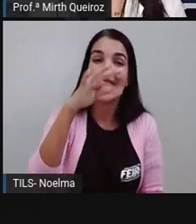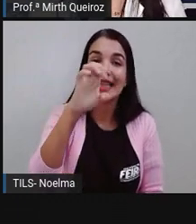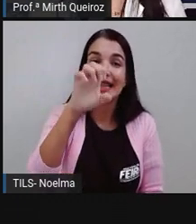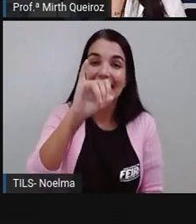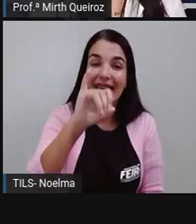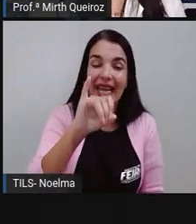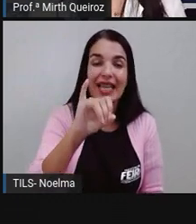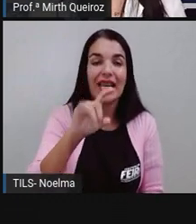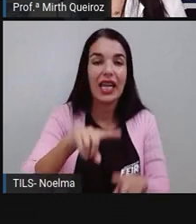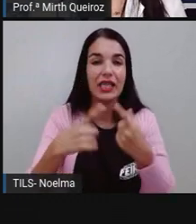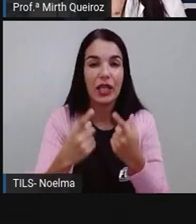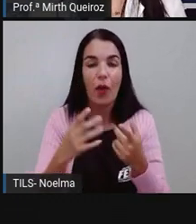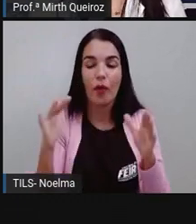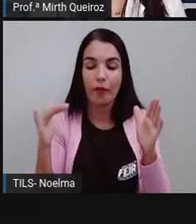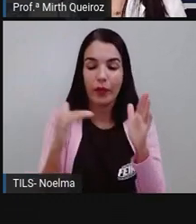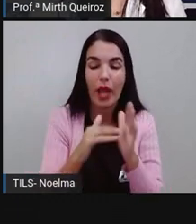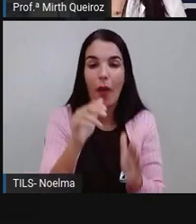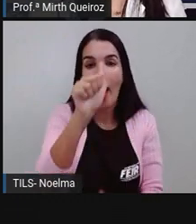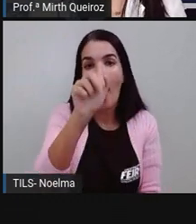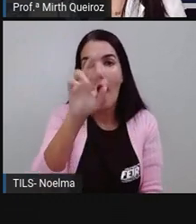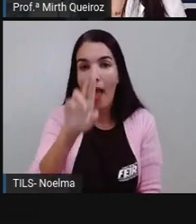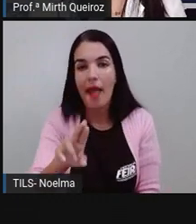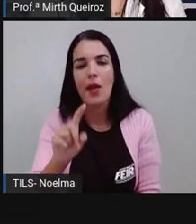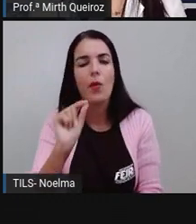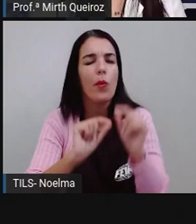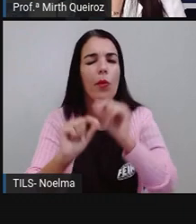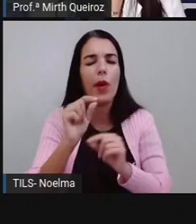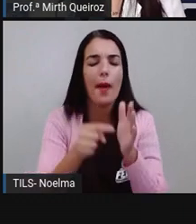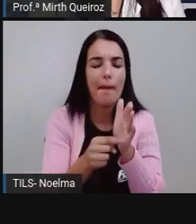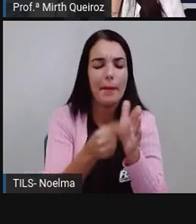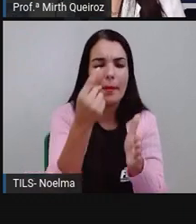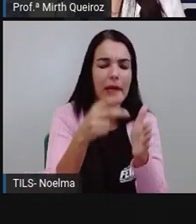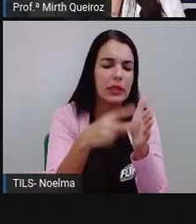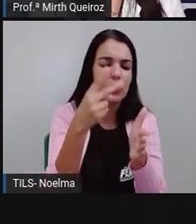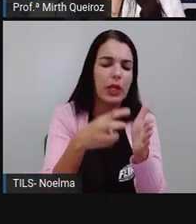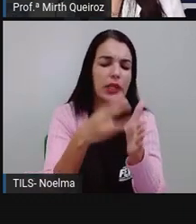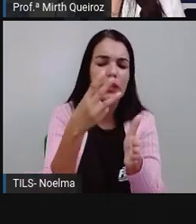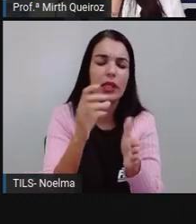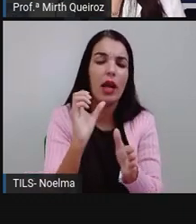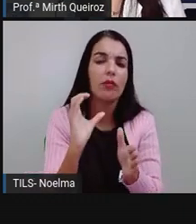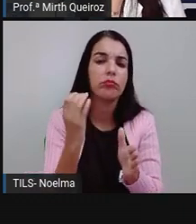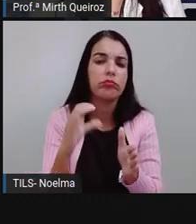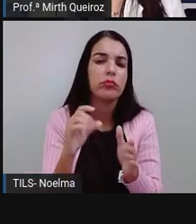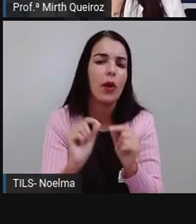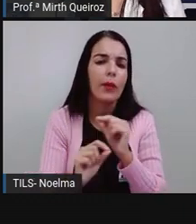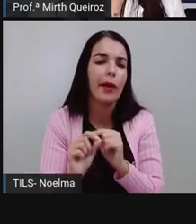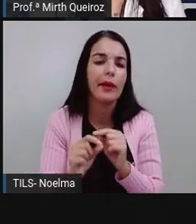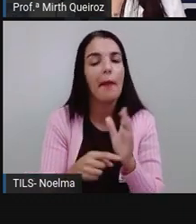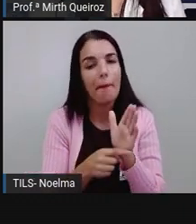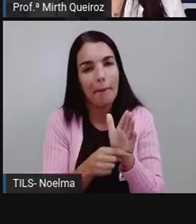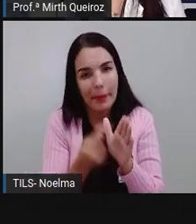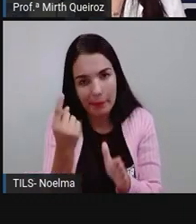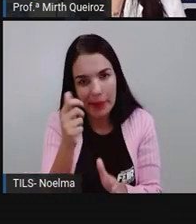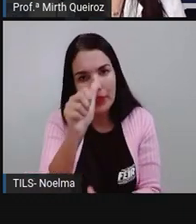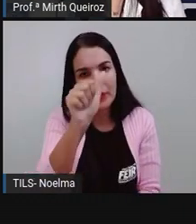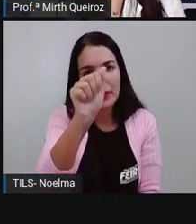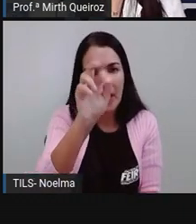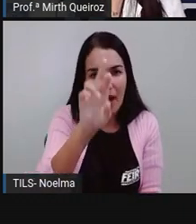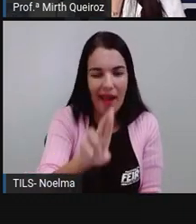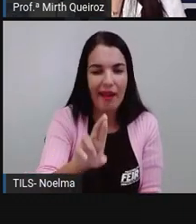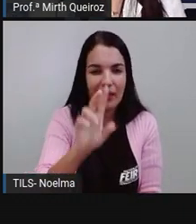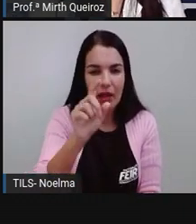termina em AR. Então, faz parte aí de quê? Primeira ou segunda ou terceira conjugação? Primeira conjugação. Ó, lembre